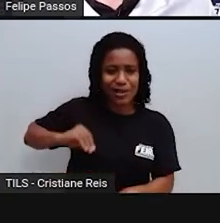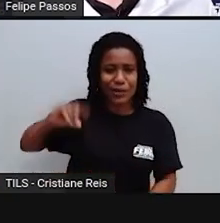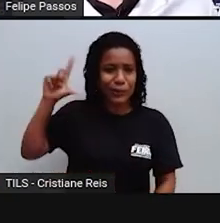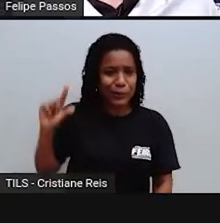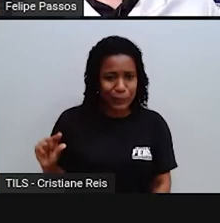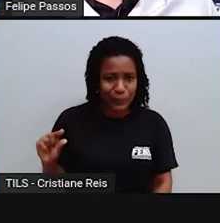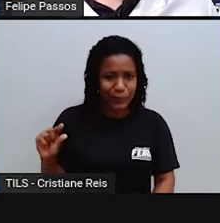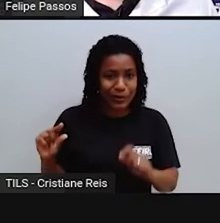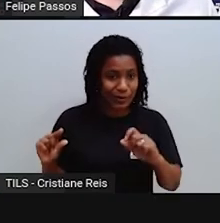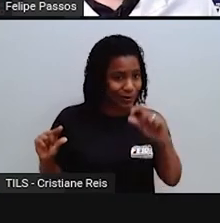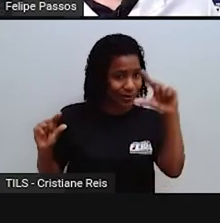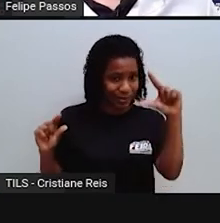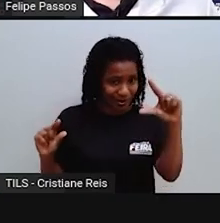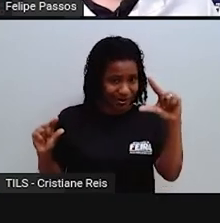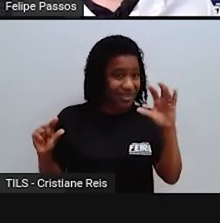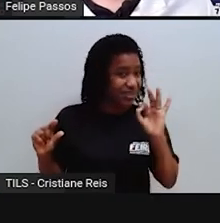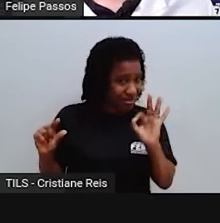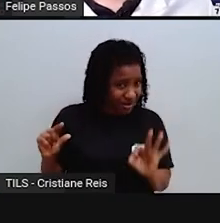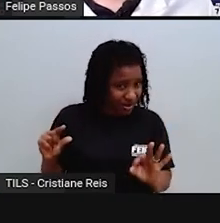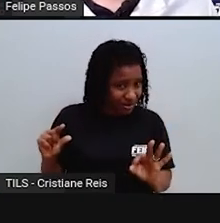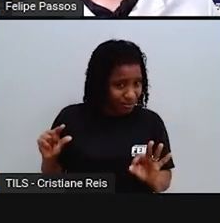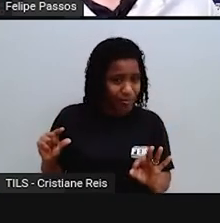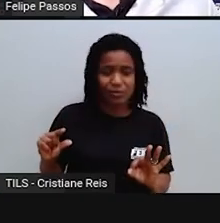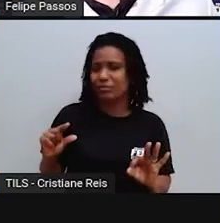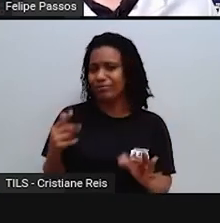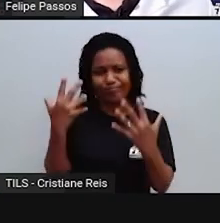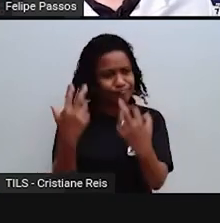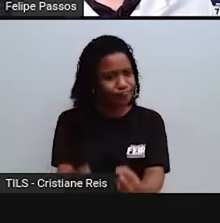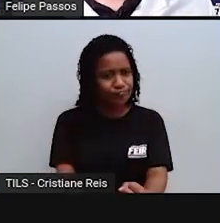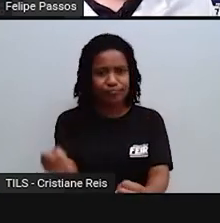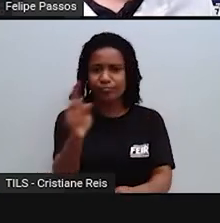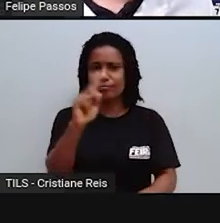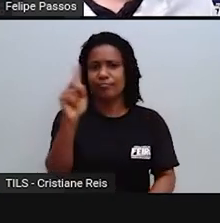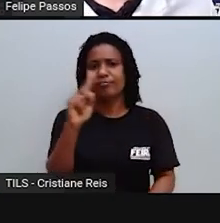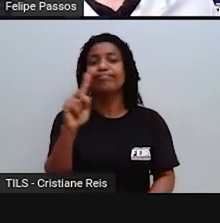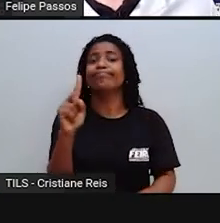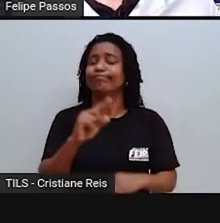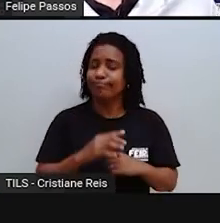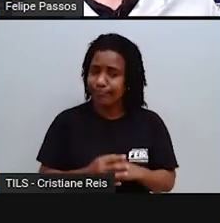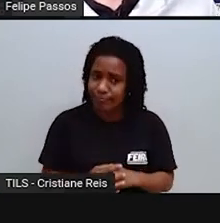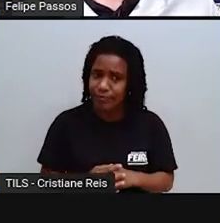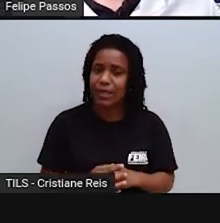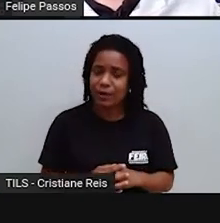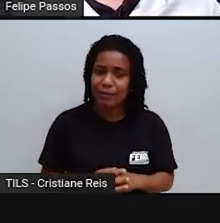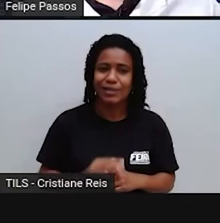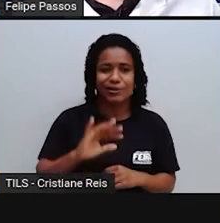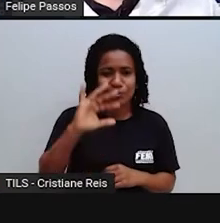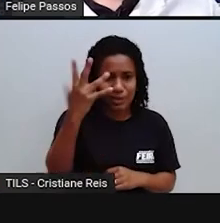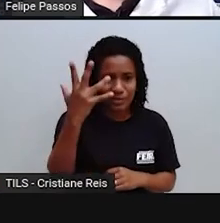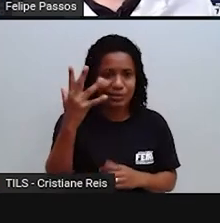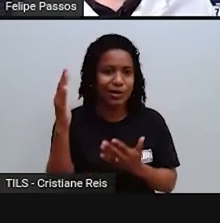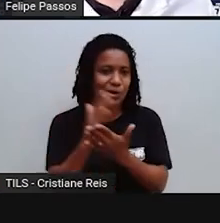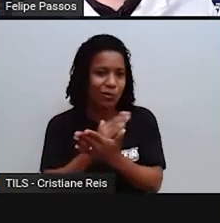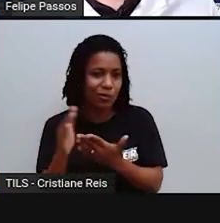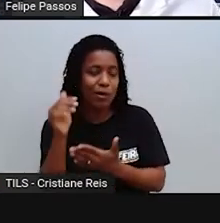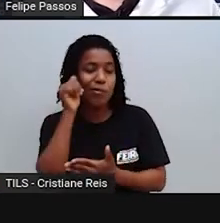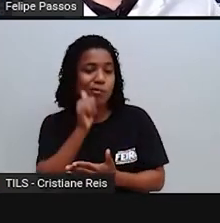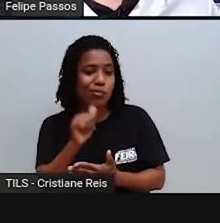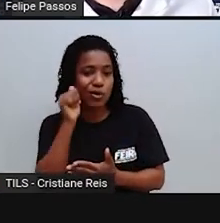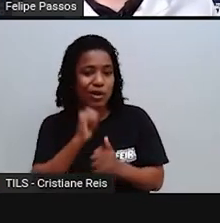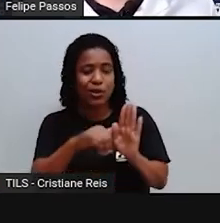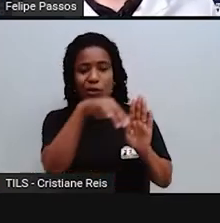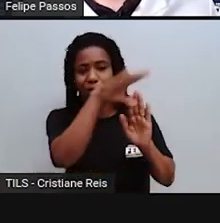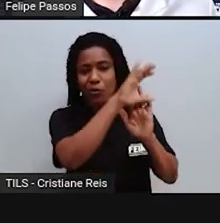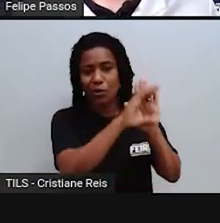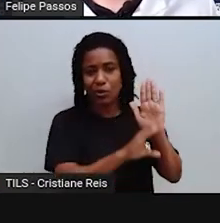né? Então, não dá para aceitar isso, infelizmente existe, infelizmente tem mulheres que têm currículo melhor do que homens e